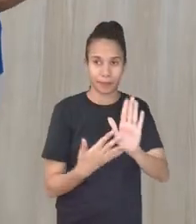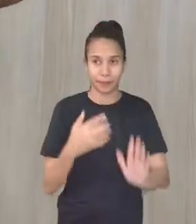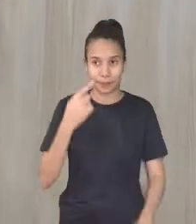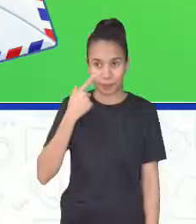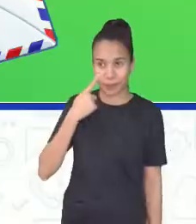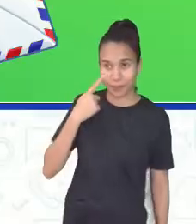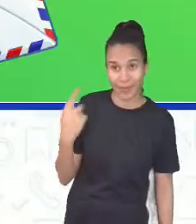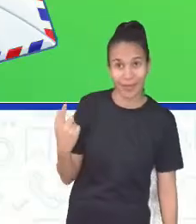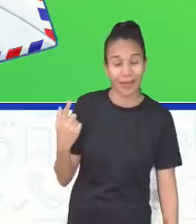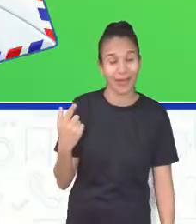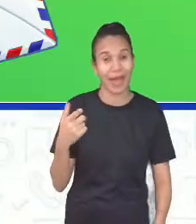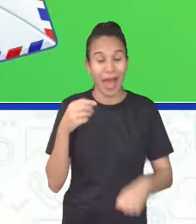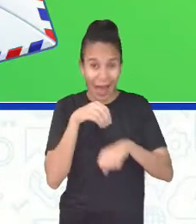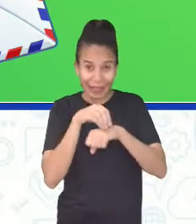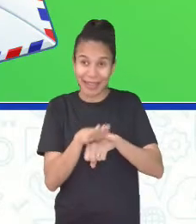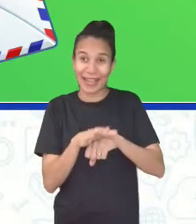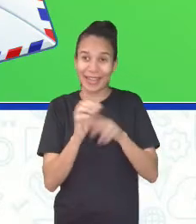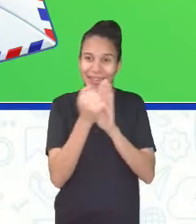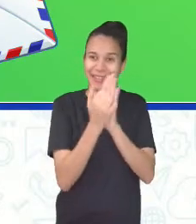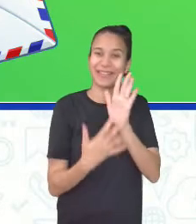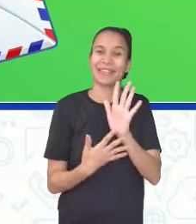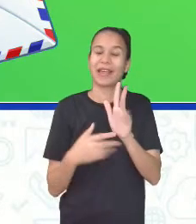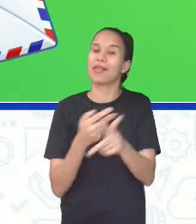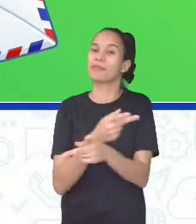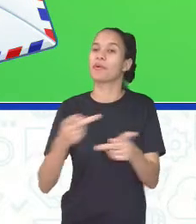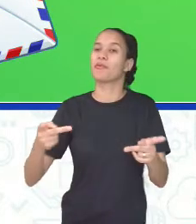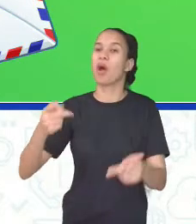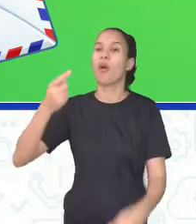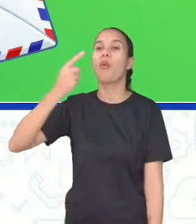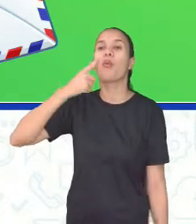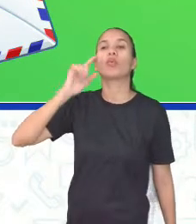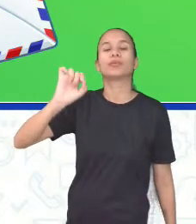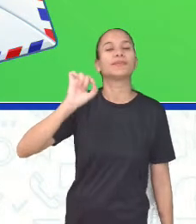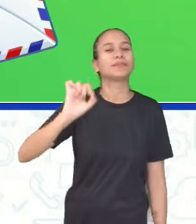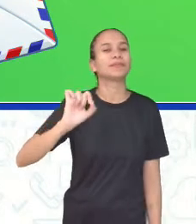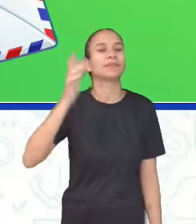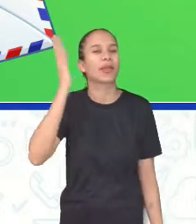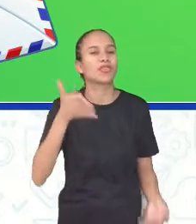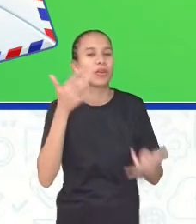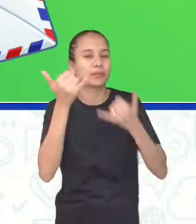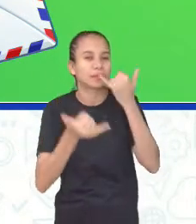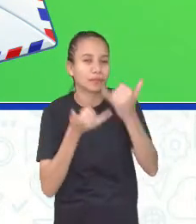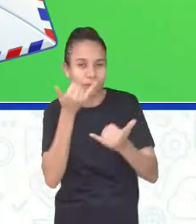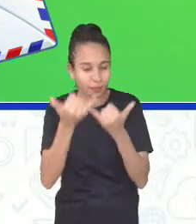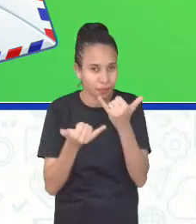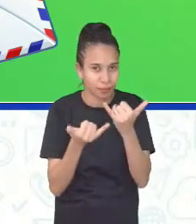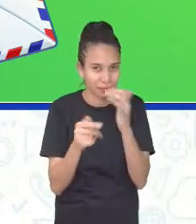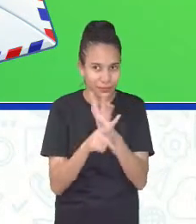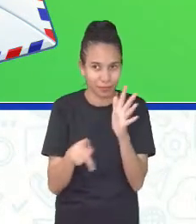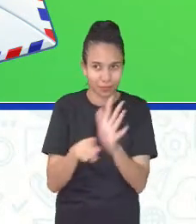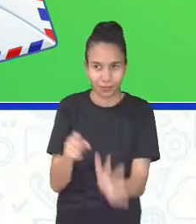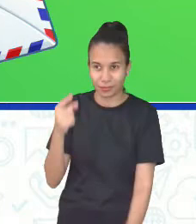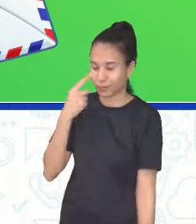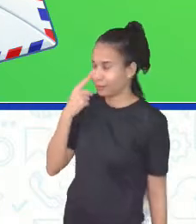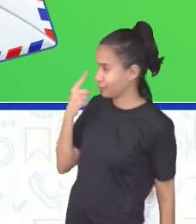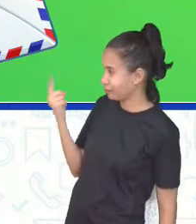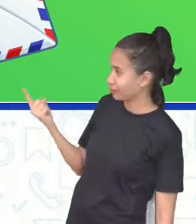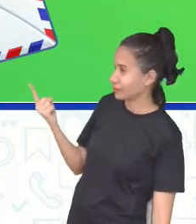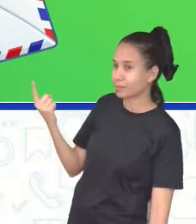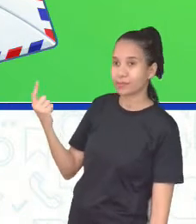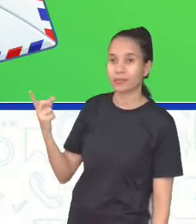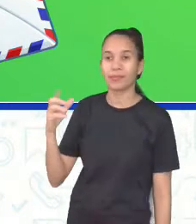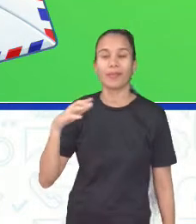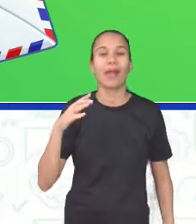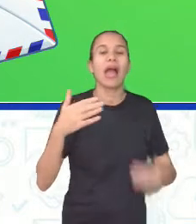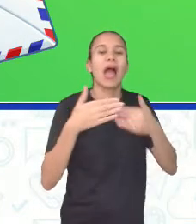Gente, olha a sugestão de atividade que eu estou trazendo para vocês. Vocês já brincaram com esse brinquedo? Que aqui eu encontrei o